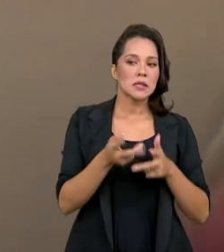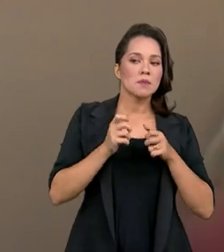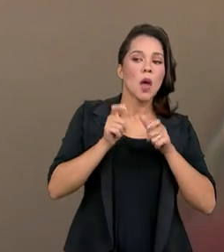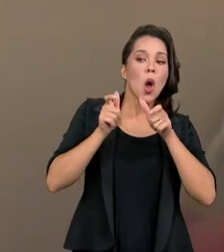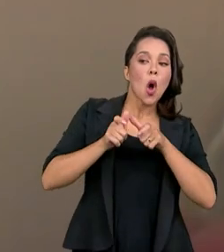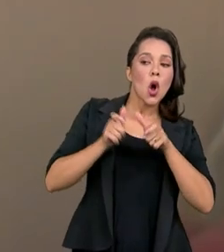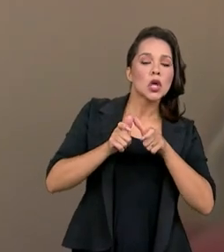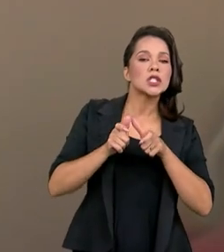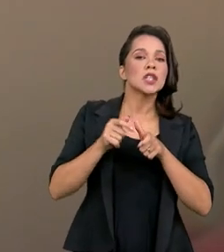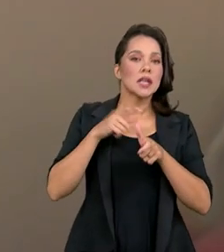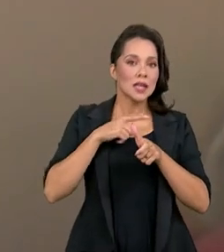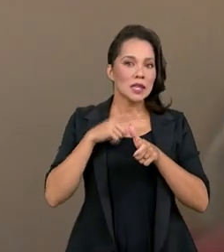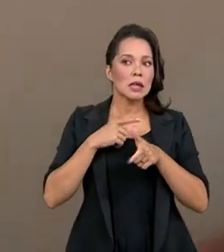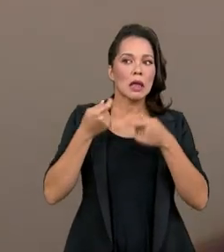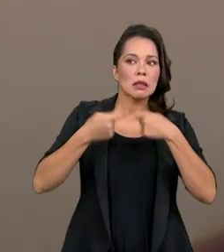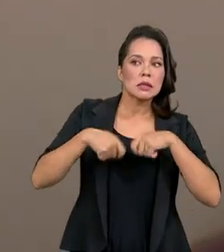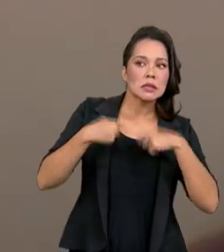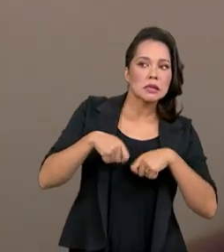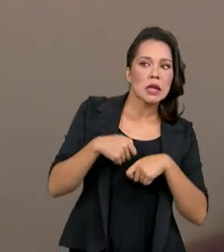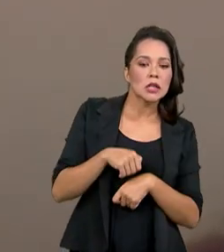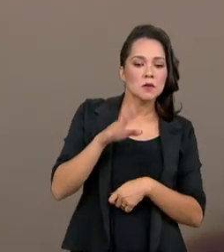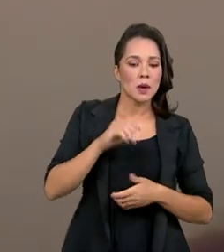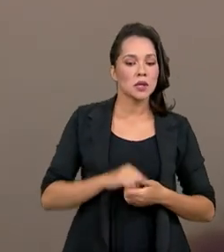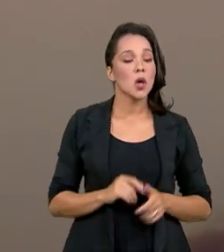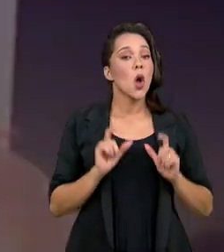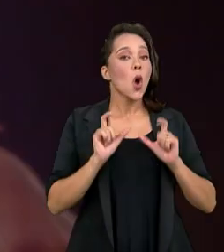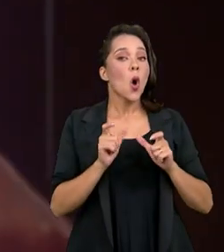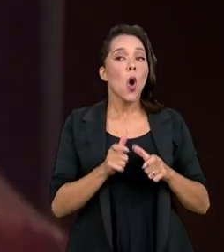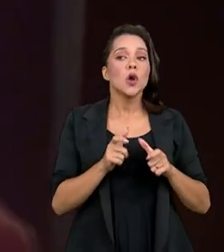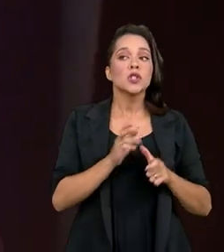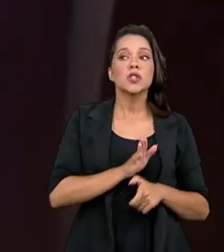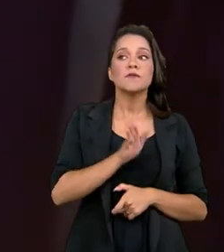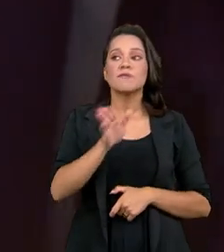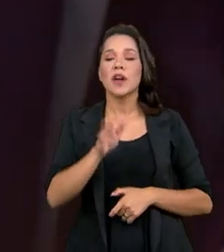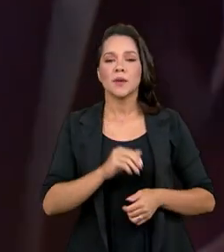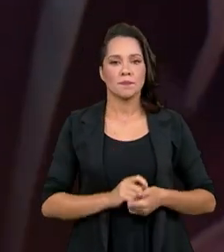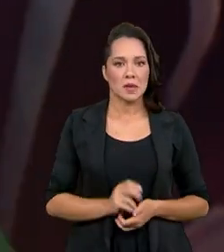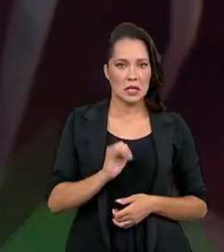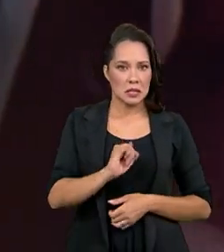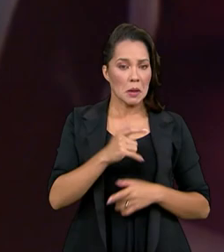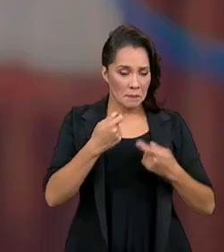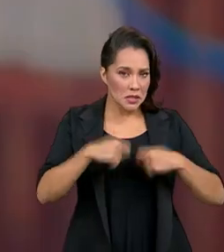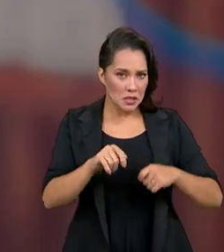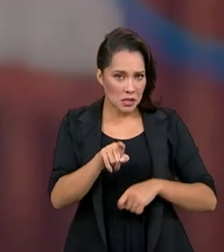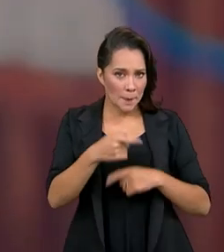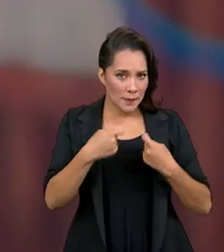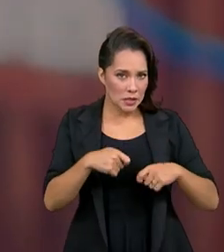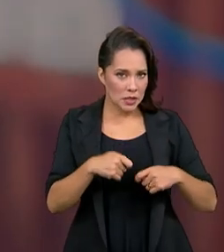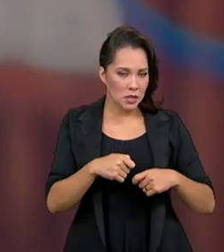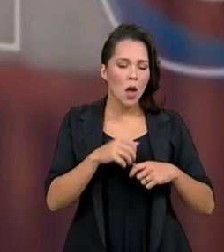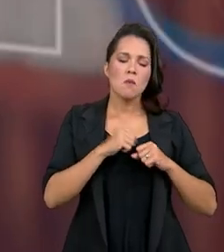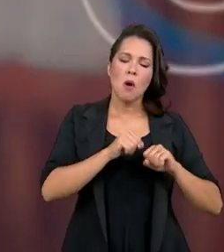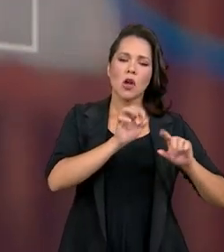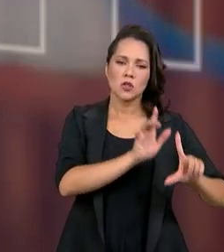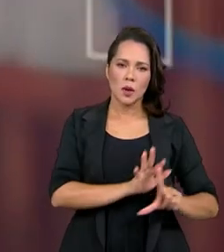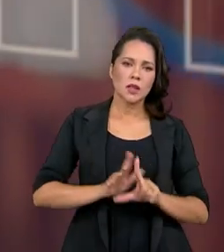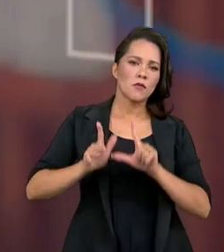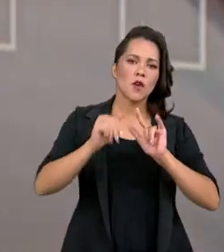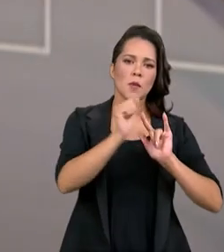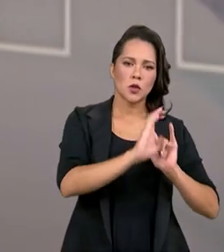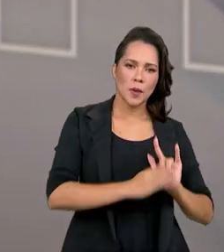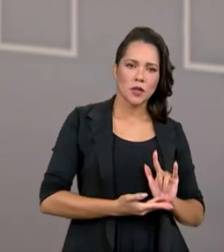onde que tem a necessidade, onde que a gente vai agir. Então quem tiver essa necessidade, ela pode sim, através da plataforma,